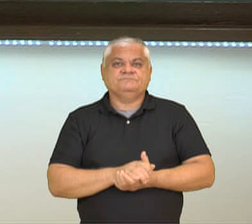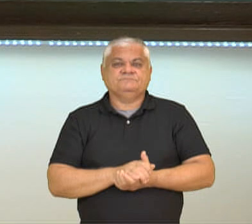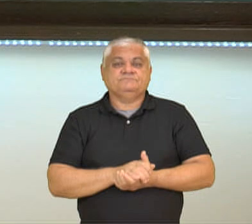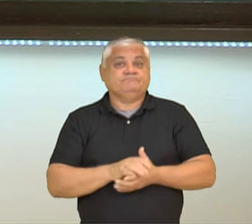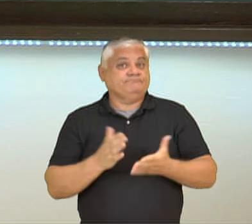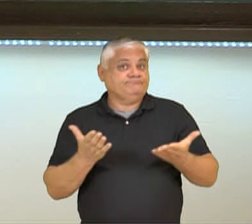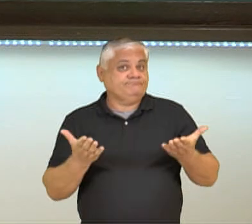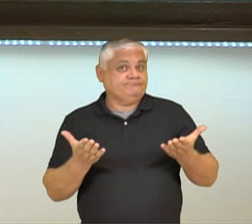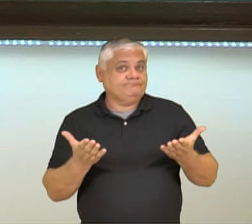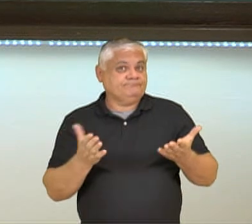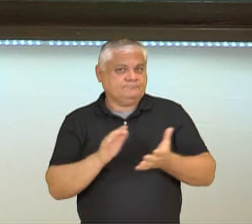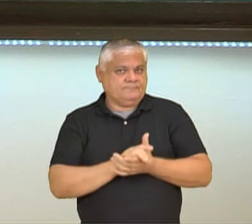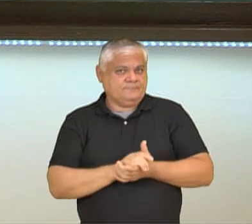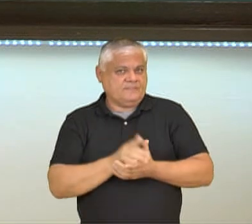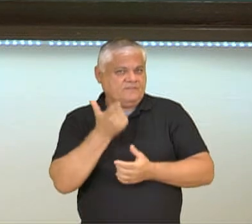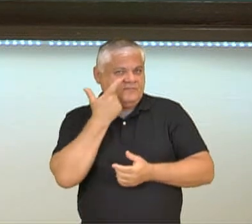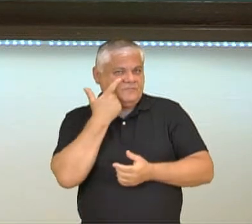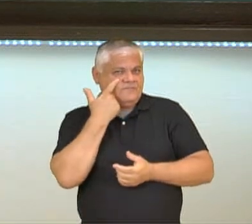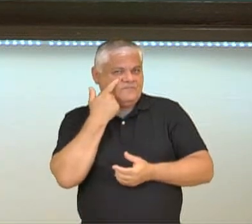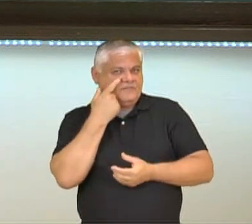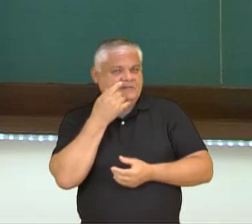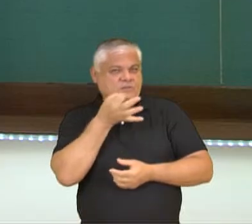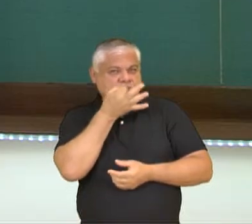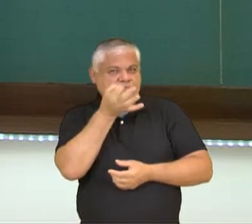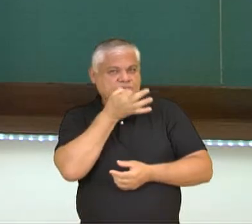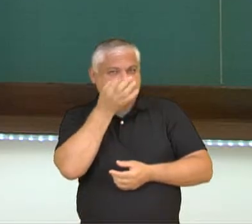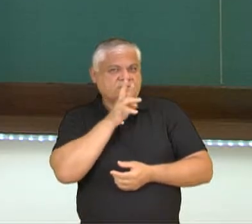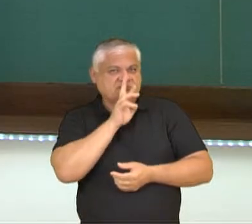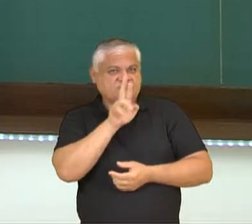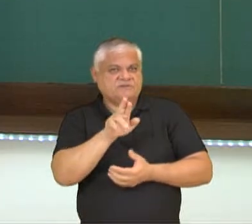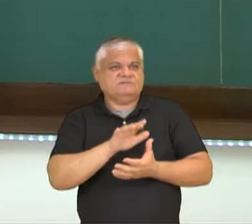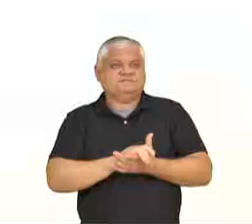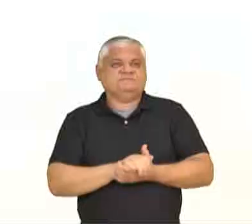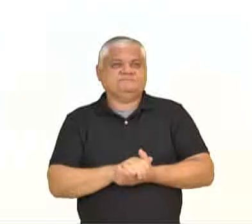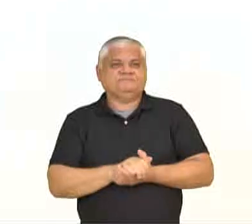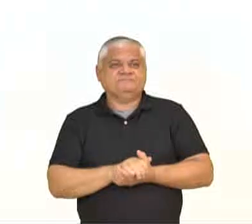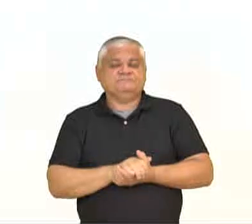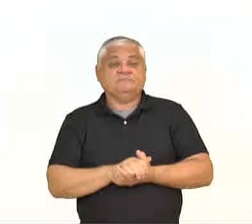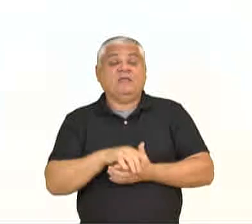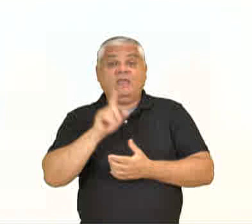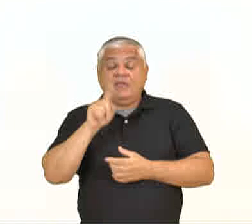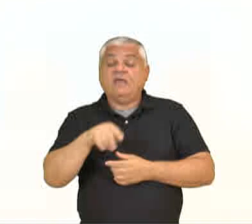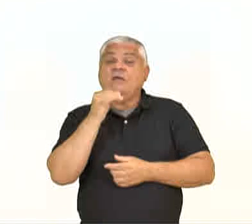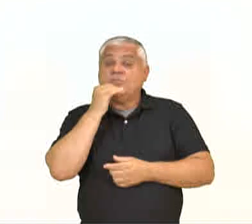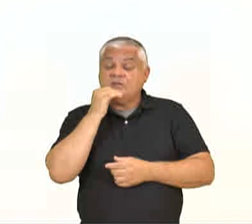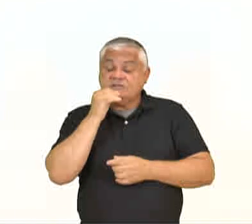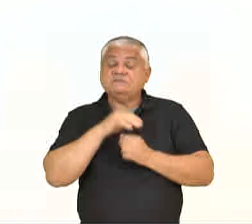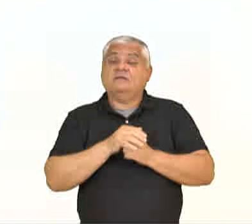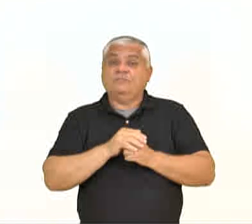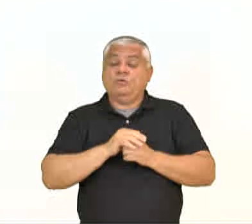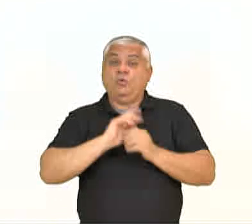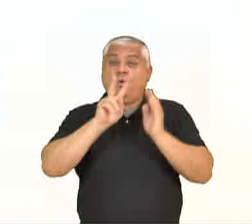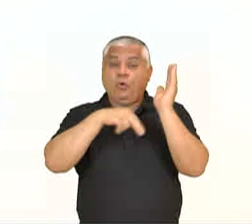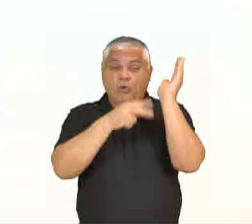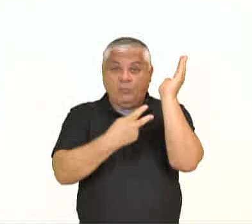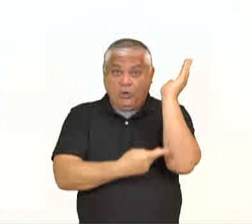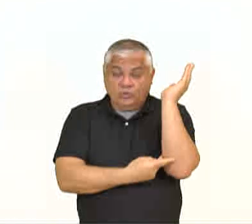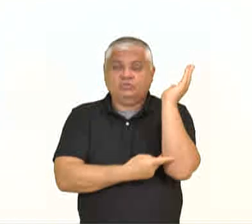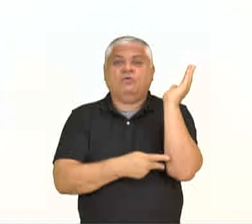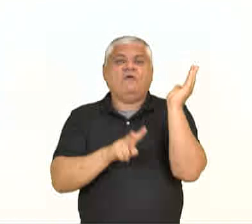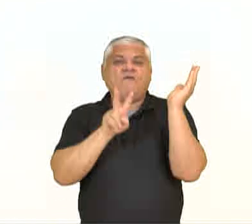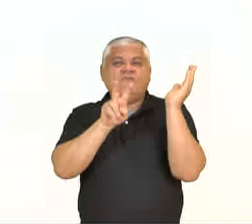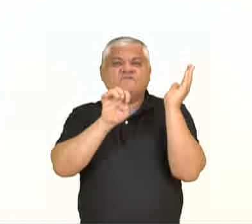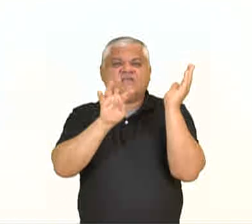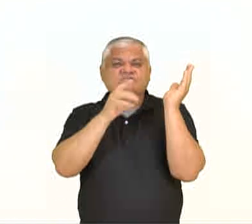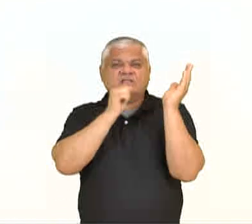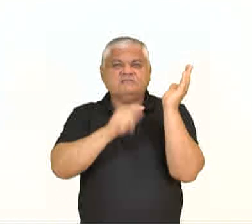E aí, pessoal? Vamos ver, então, uma sugestão de resposta. É que o etileno, que é um hormônio vegetal que estimula o